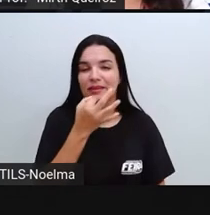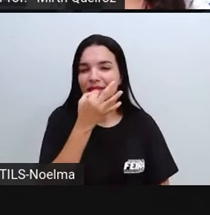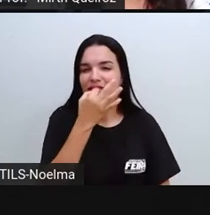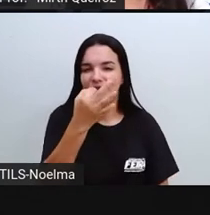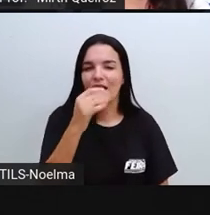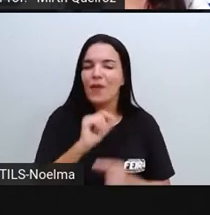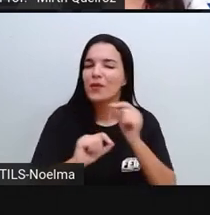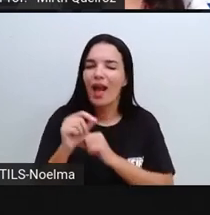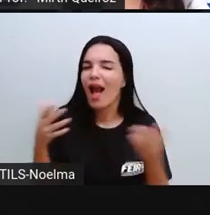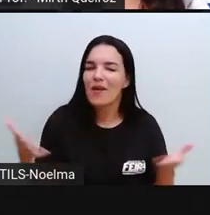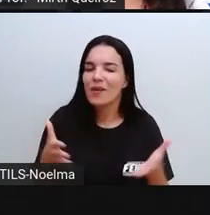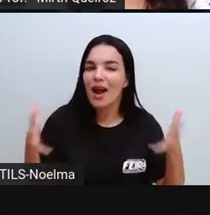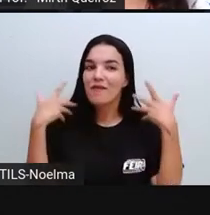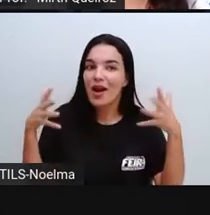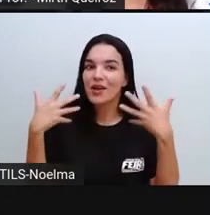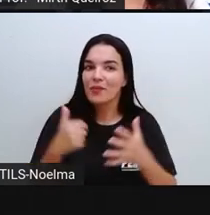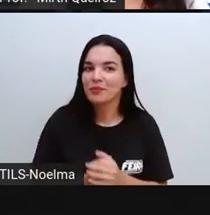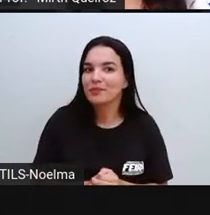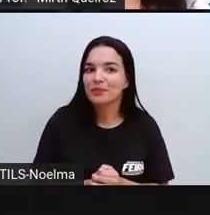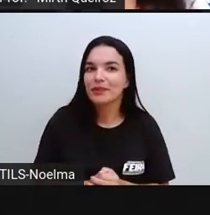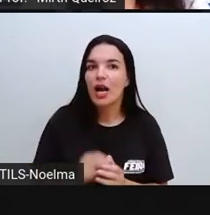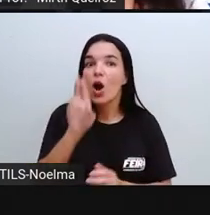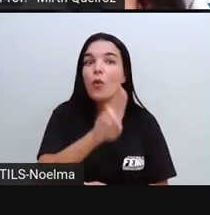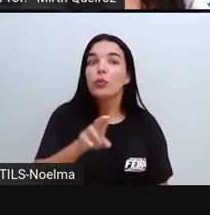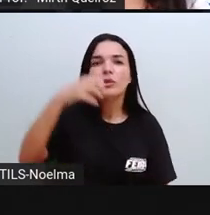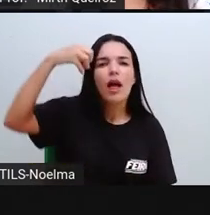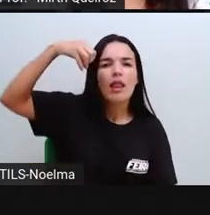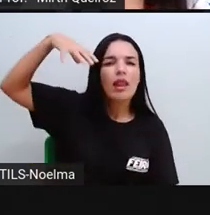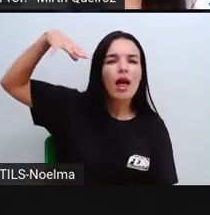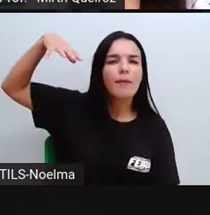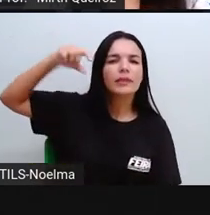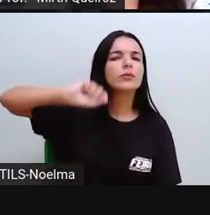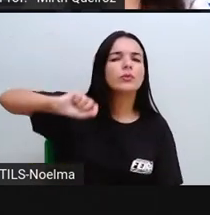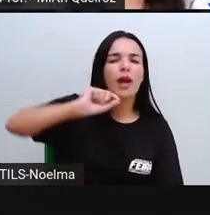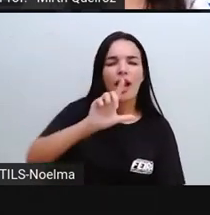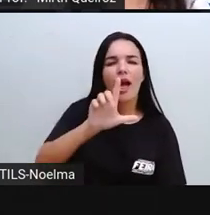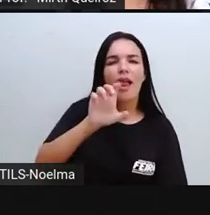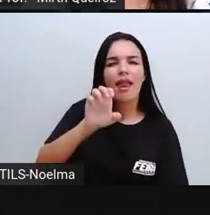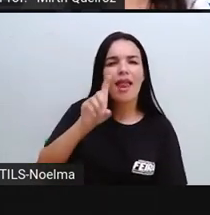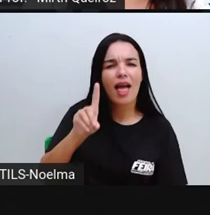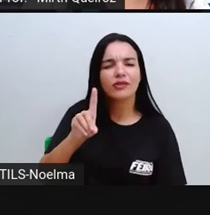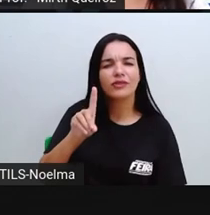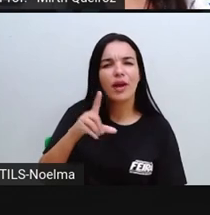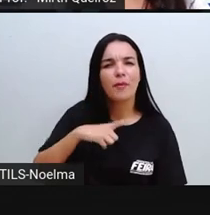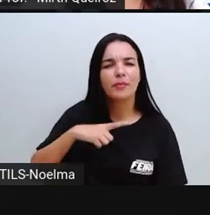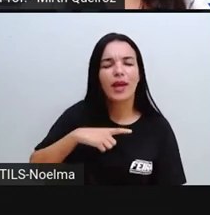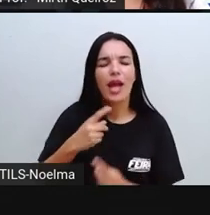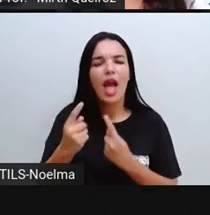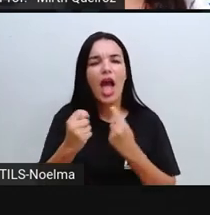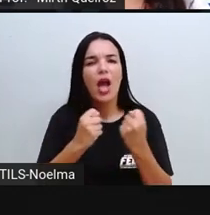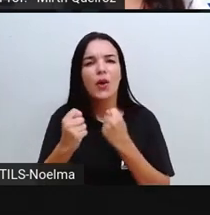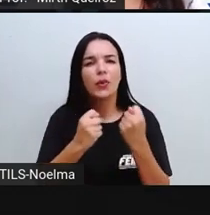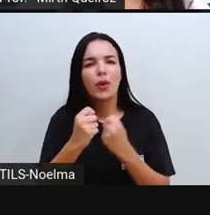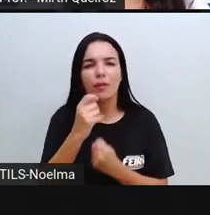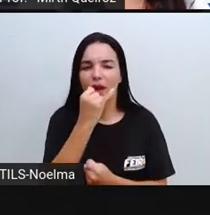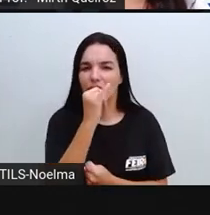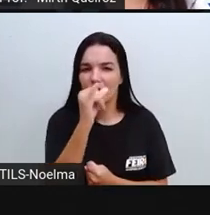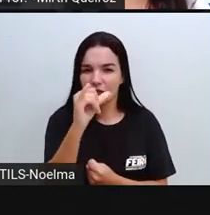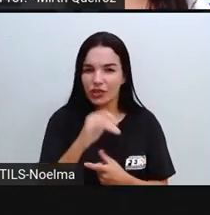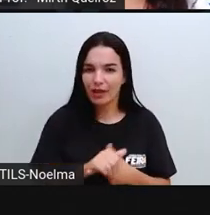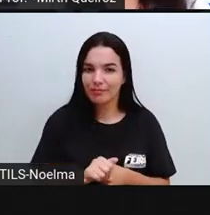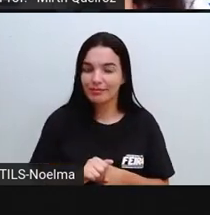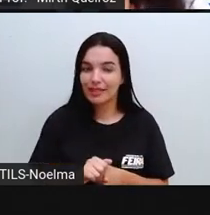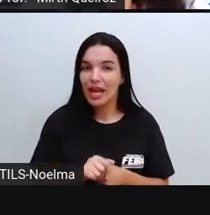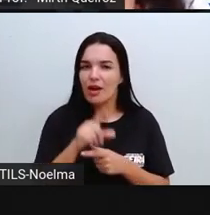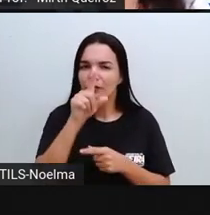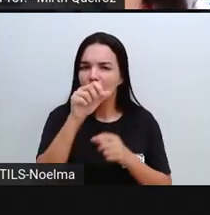o verão. Utilize lâmpadas de LED, que economiza mais energia. Não deixar aparelhos